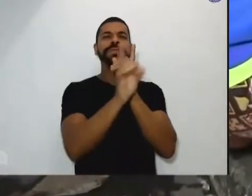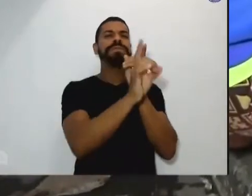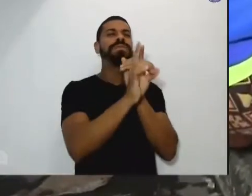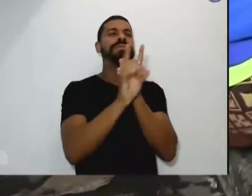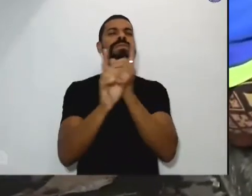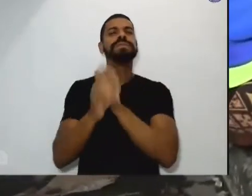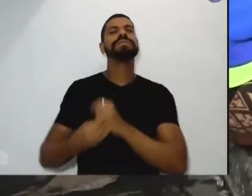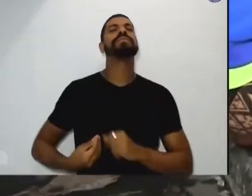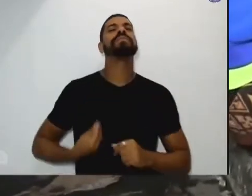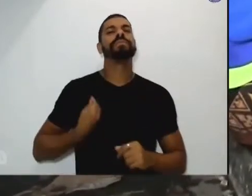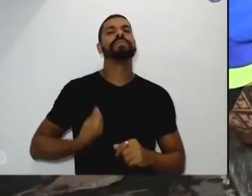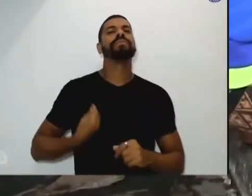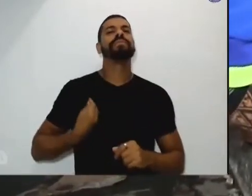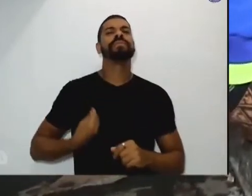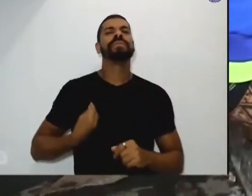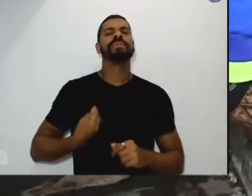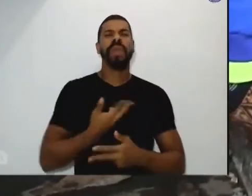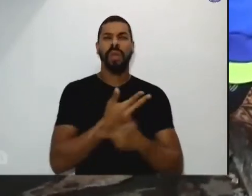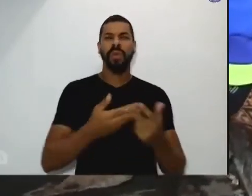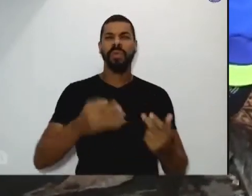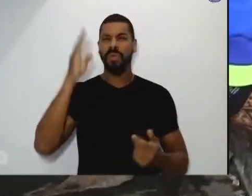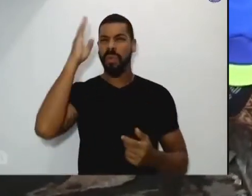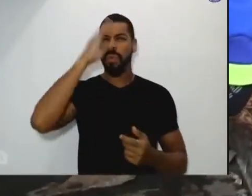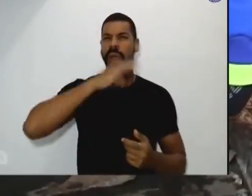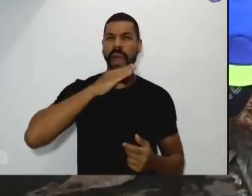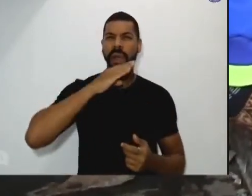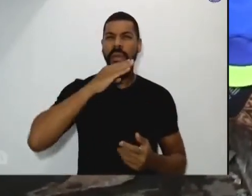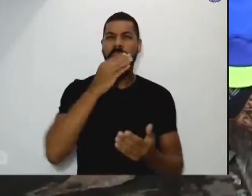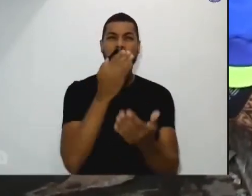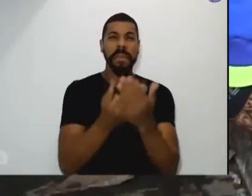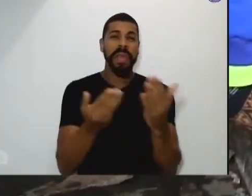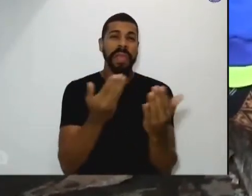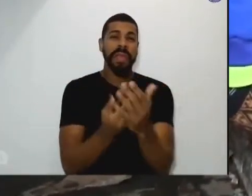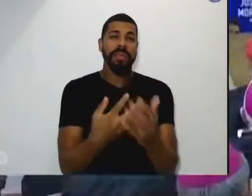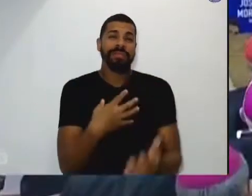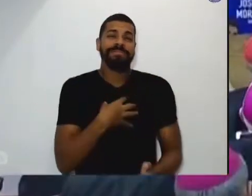banalização do mal e a perda do verdadeiro sentido do viver.